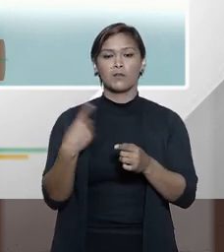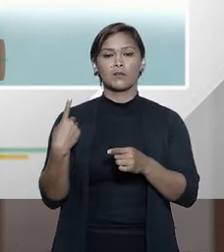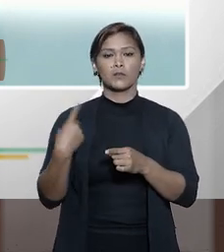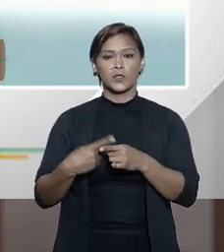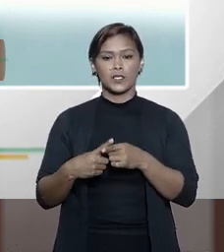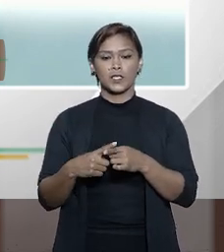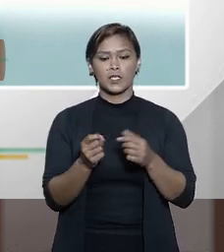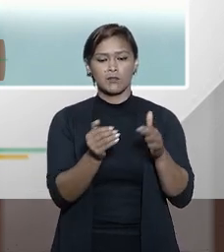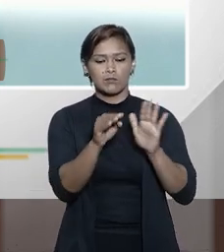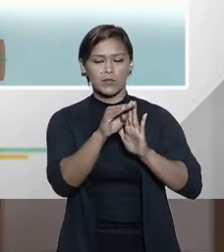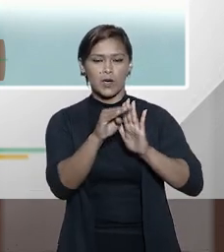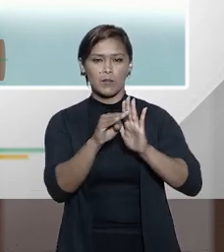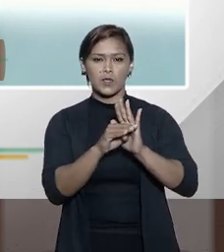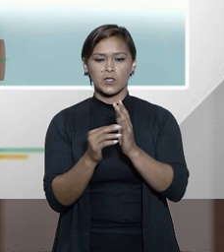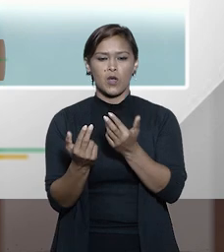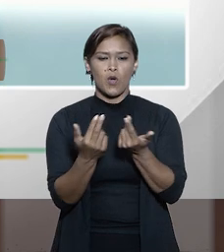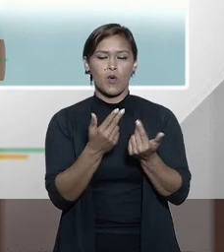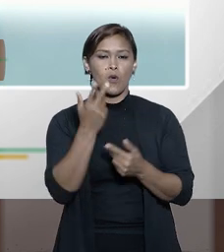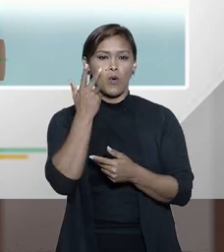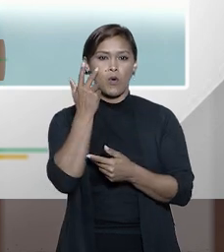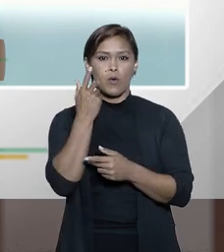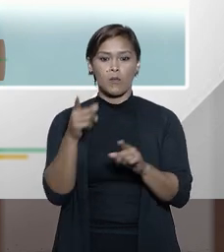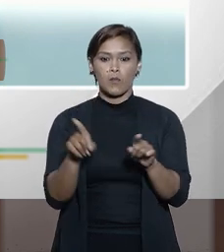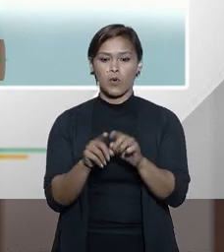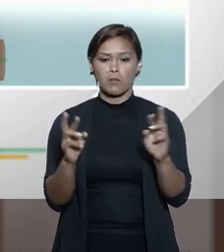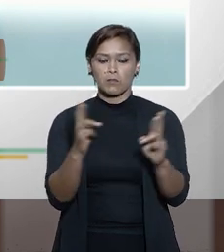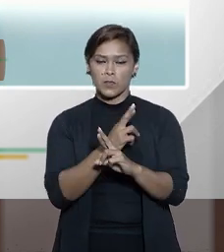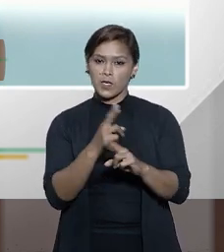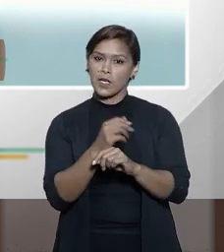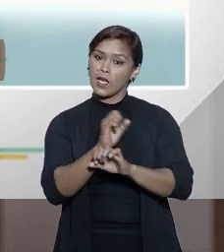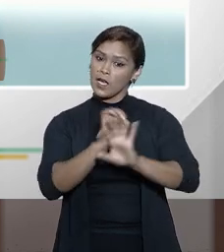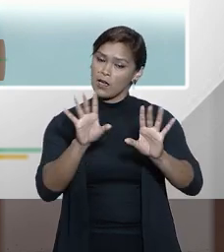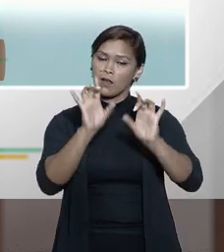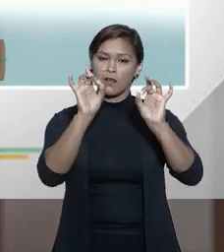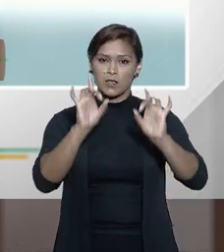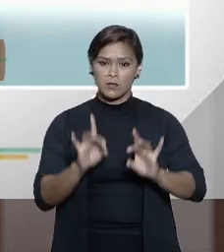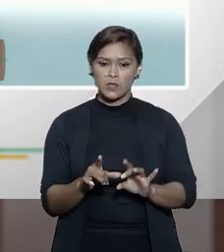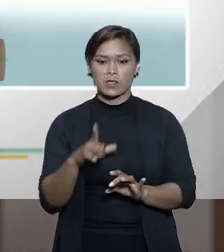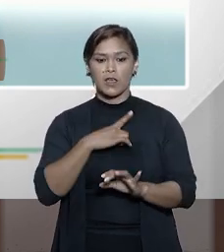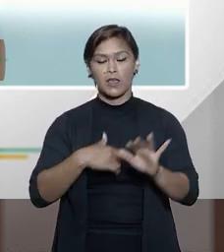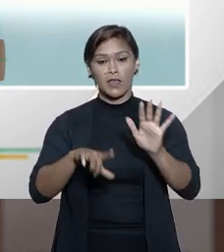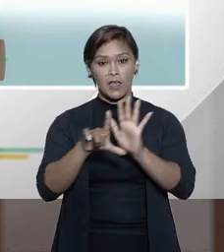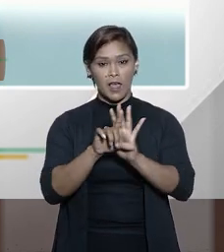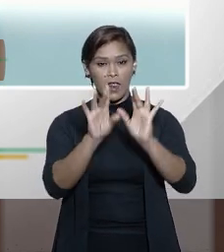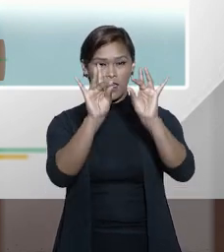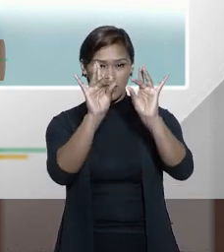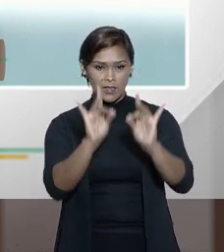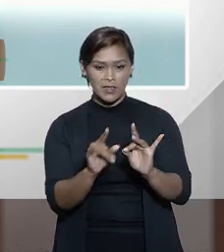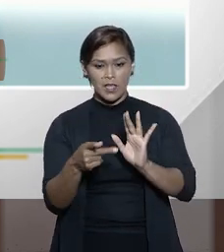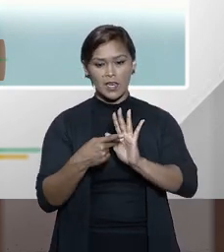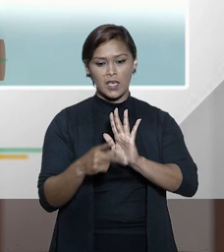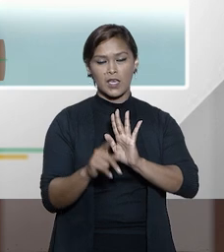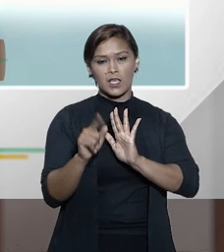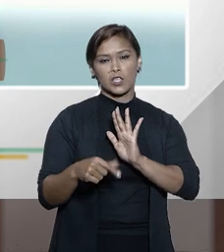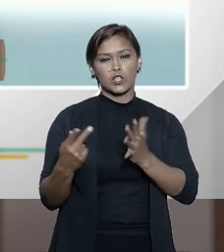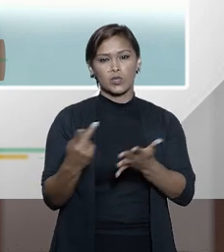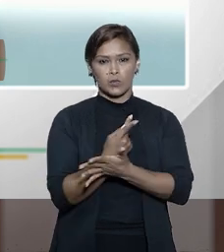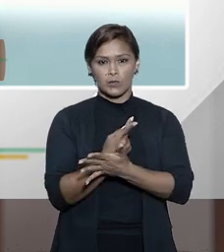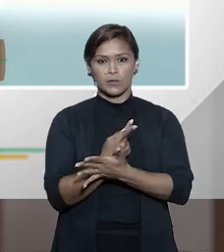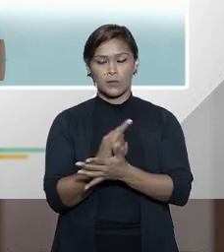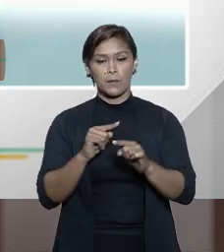porque os princípios são muito comuns. É claro que existem especificidades e a lei detalharia essas